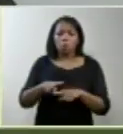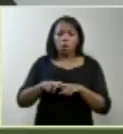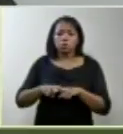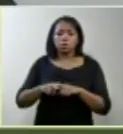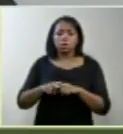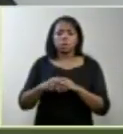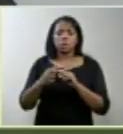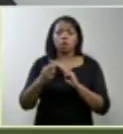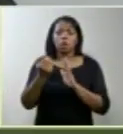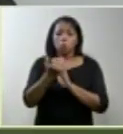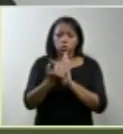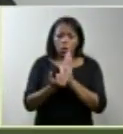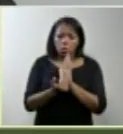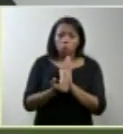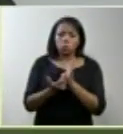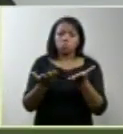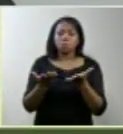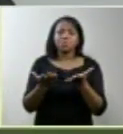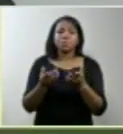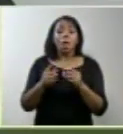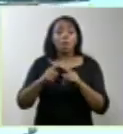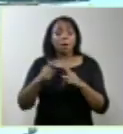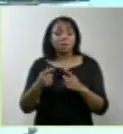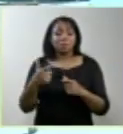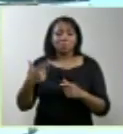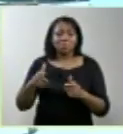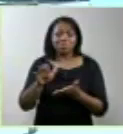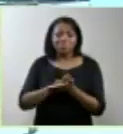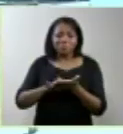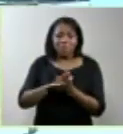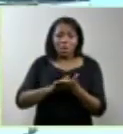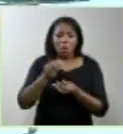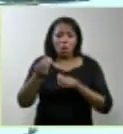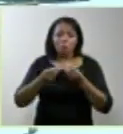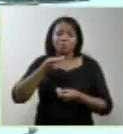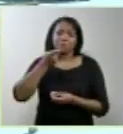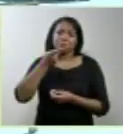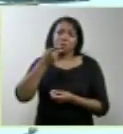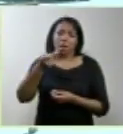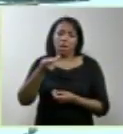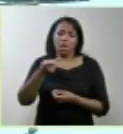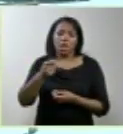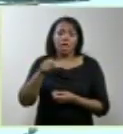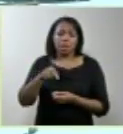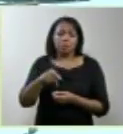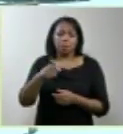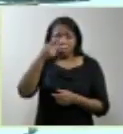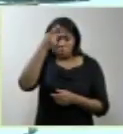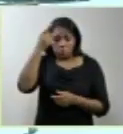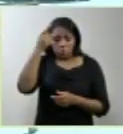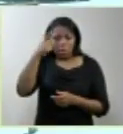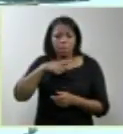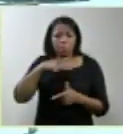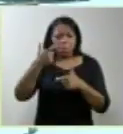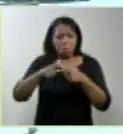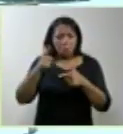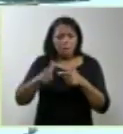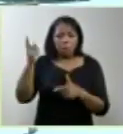até o momento. Nós não temos condição de dizer que um anencefalo não tem,